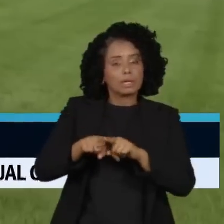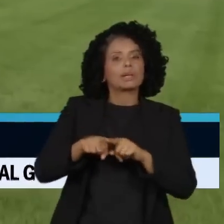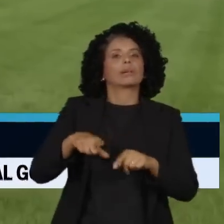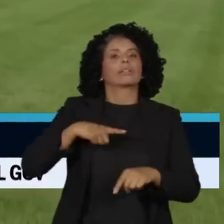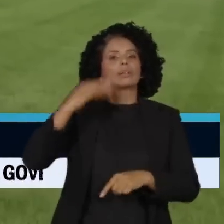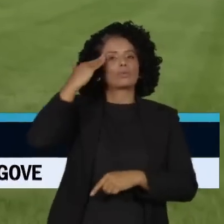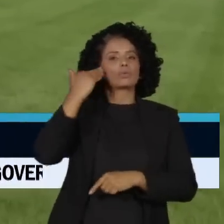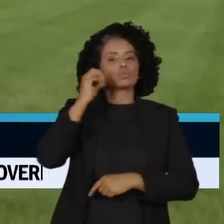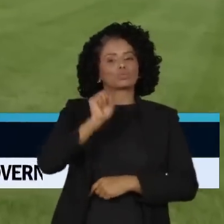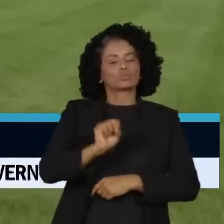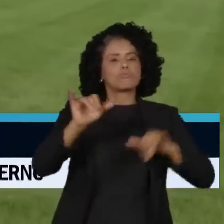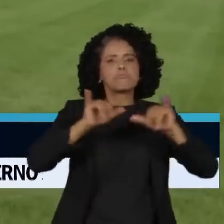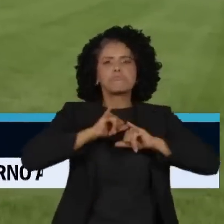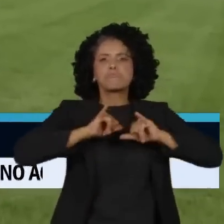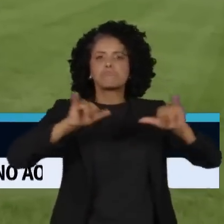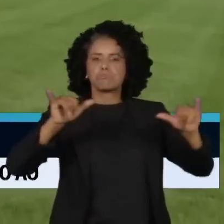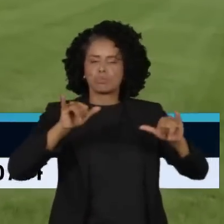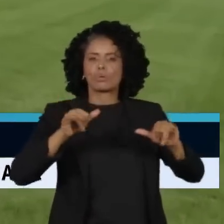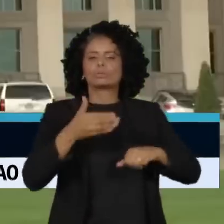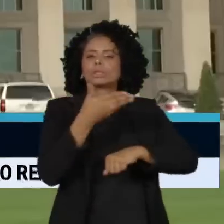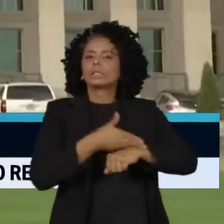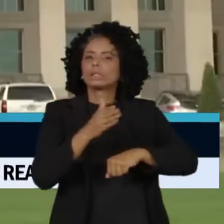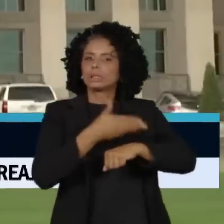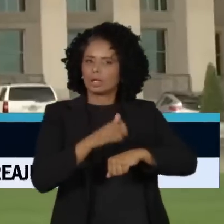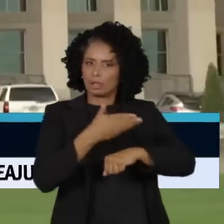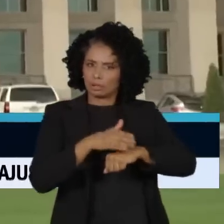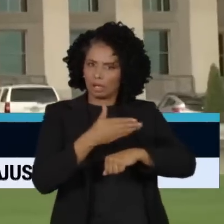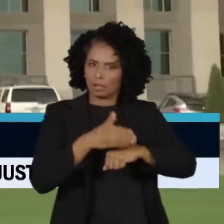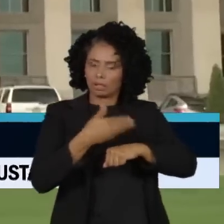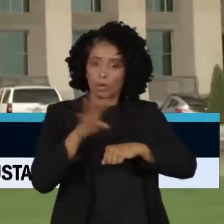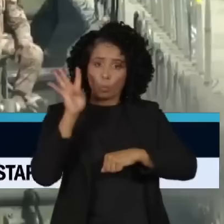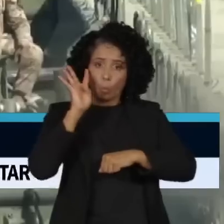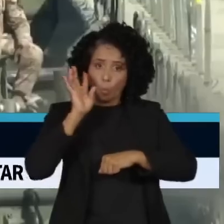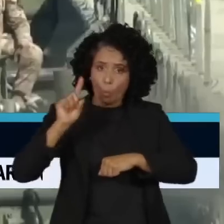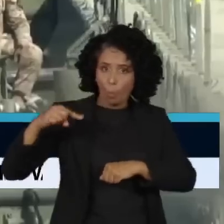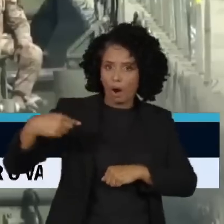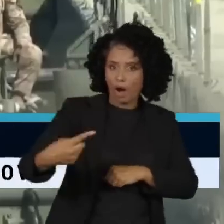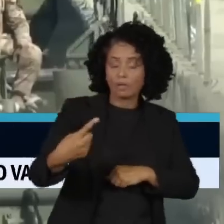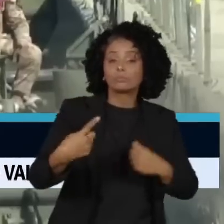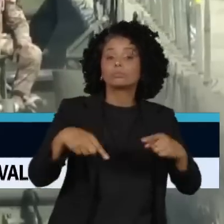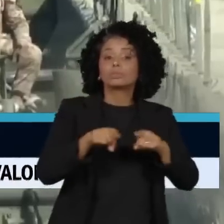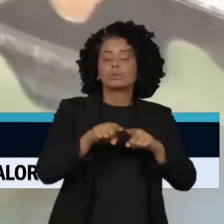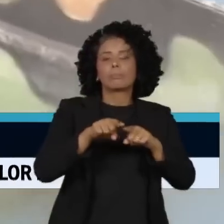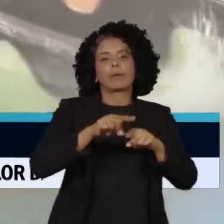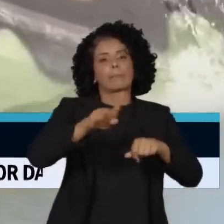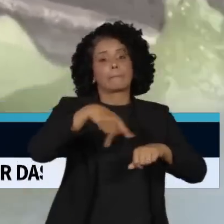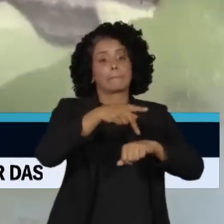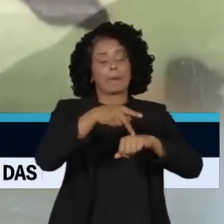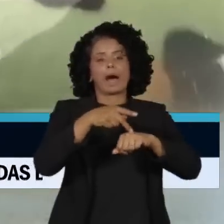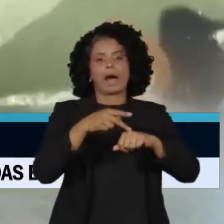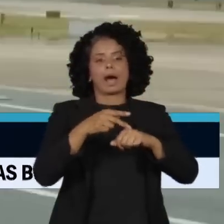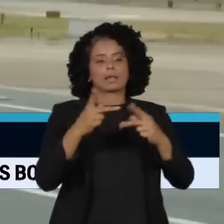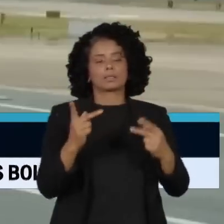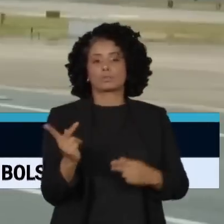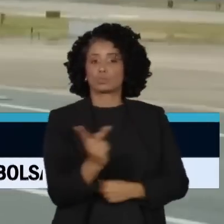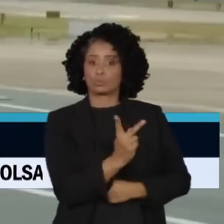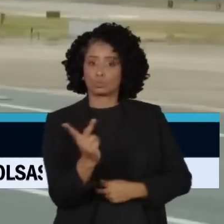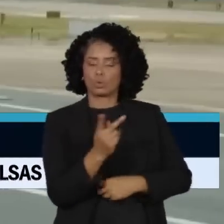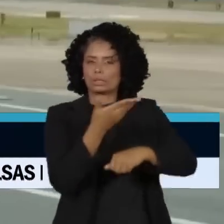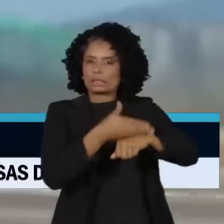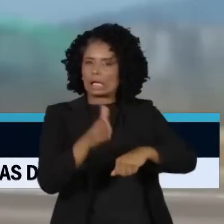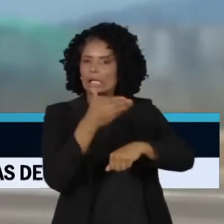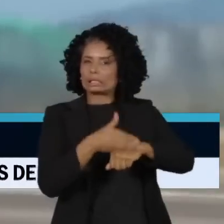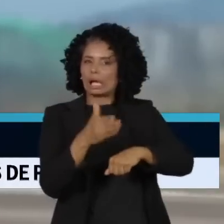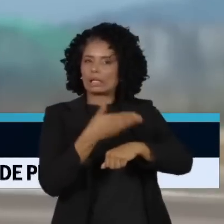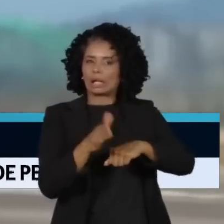uma simulação de emergência está agendada pelo Pentágono para a próxima quarta-feira e os dois países planejam treinos táticos com